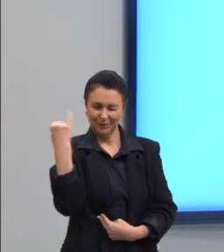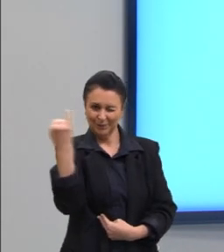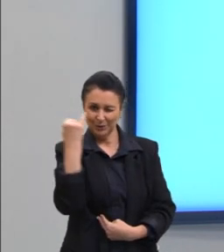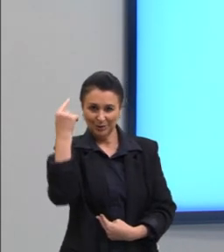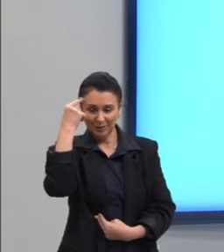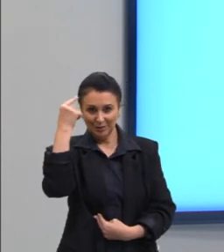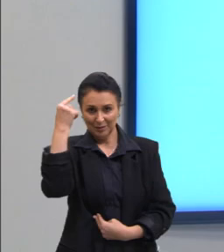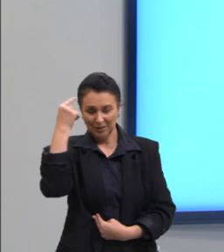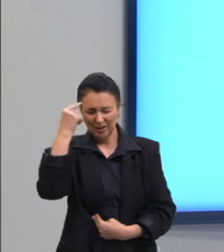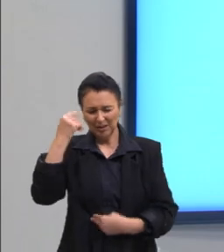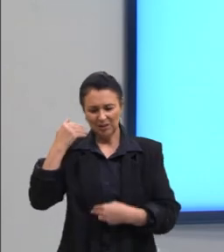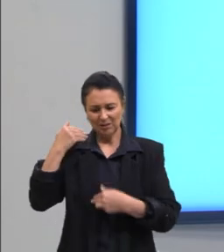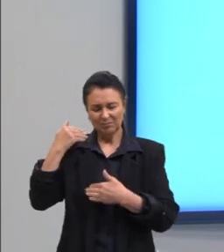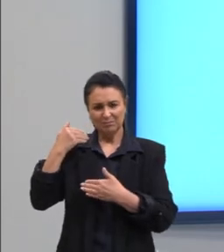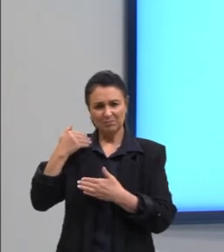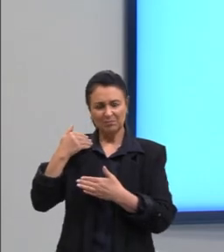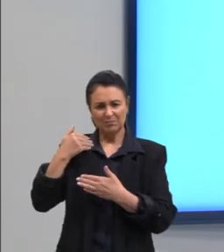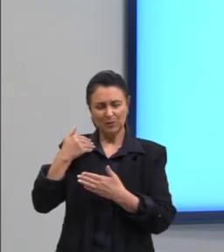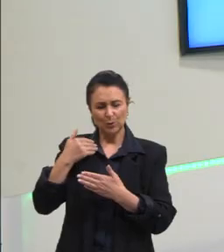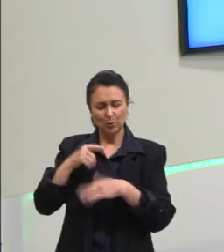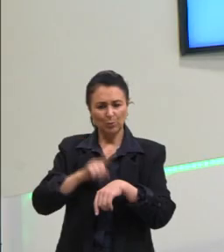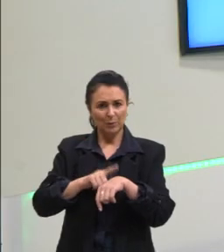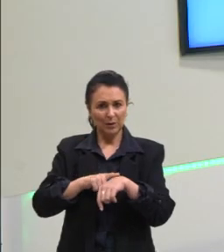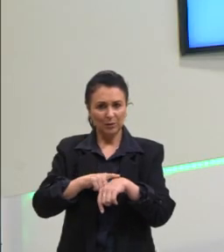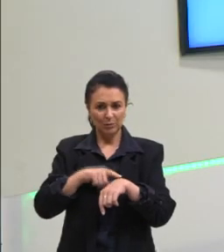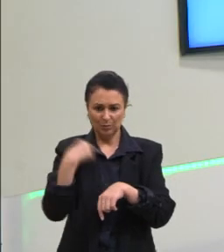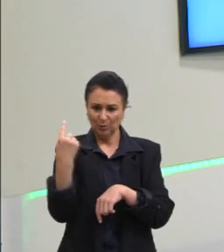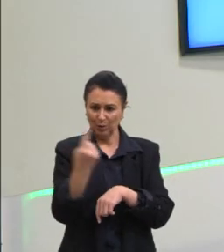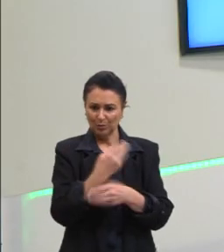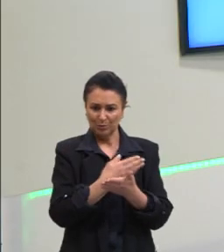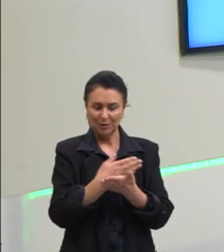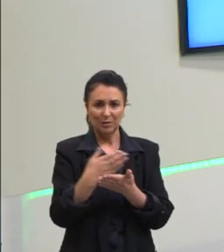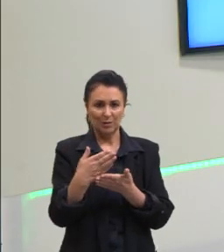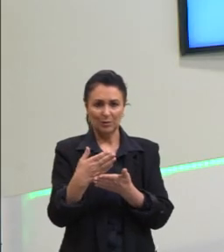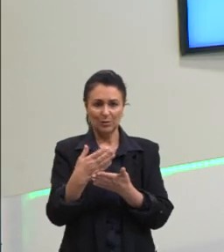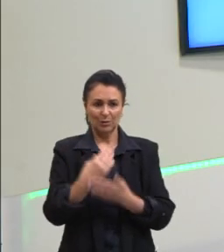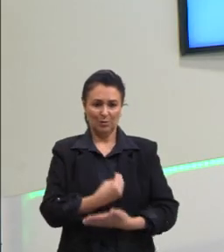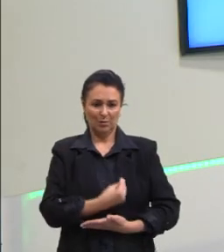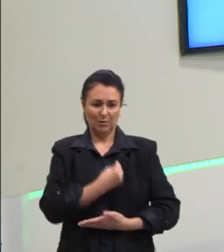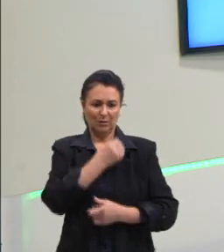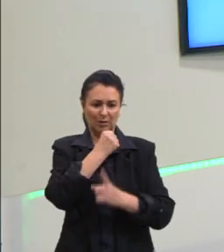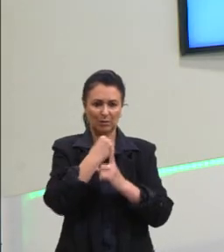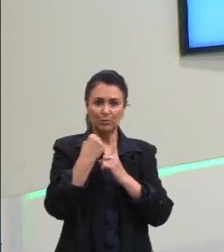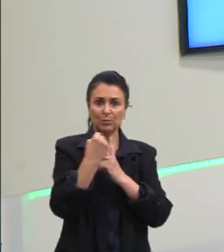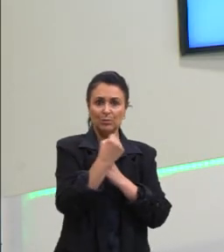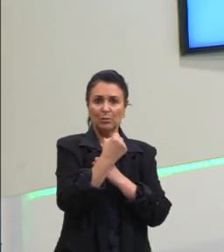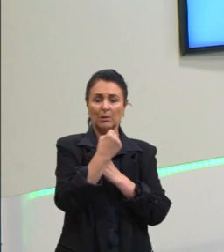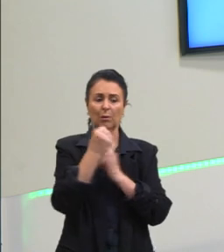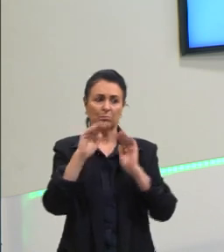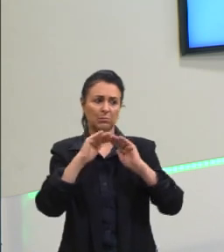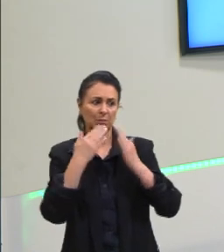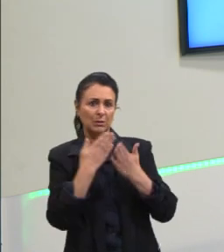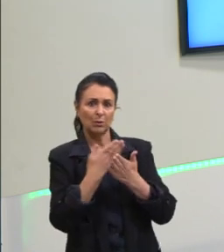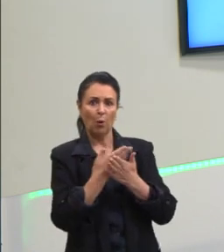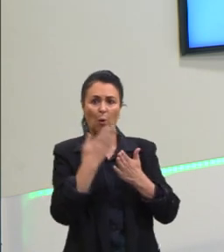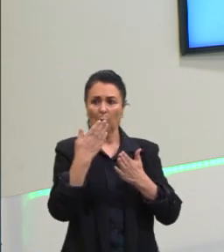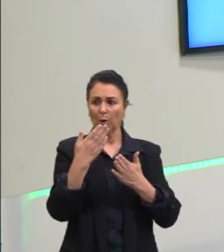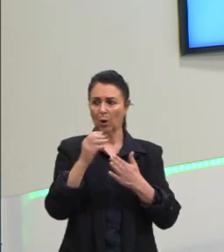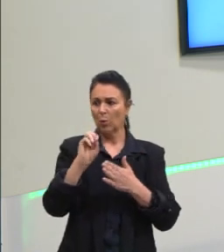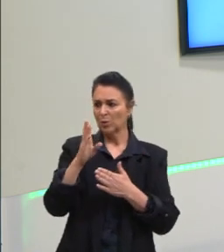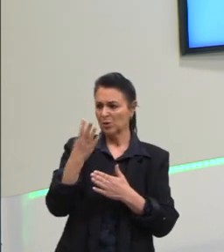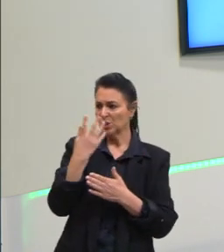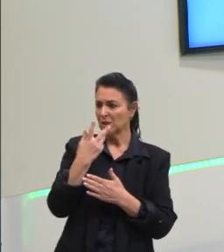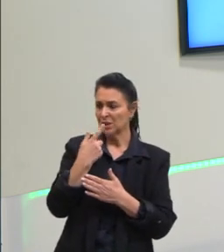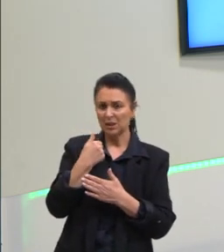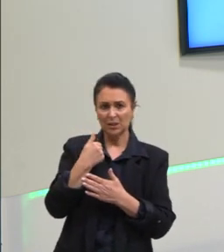que desde quando, a partir do momento que a gente começa a nossa vida social, começa lá na pré-escola, na escola, enfim, quando a gente é criança a gente se